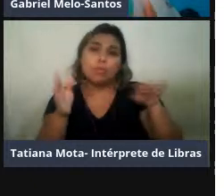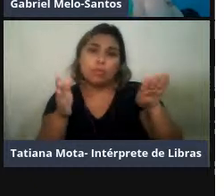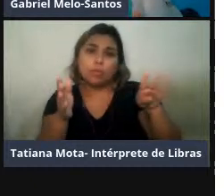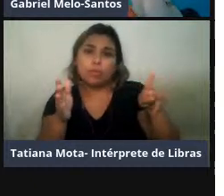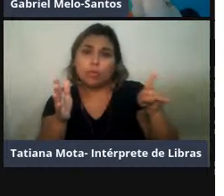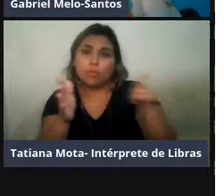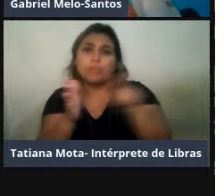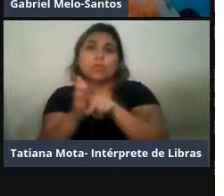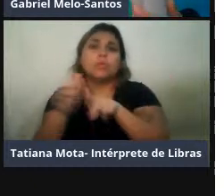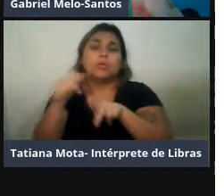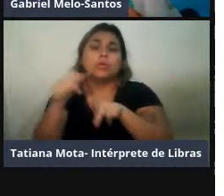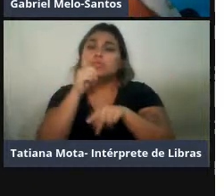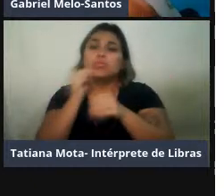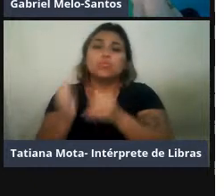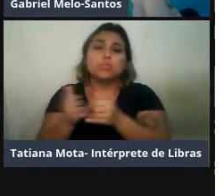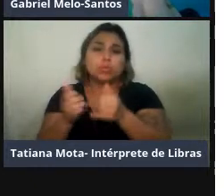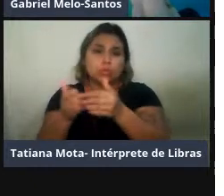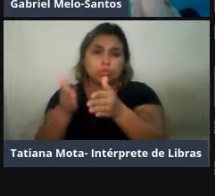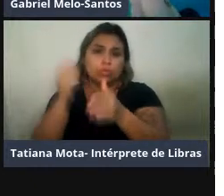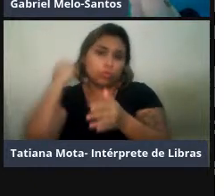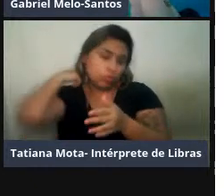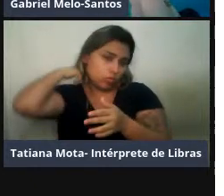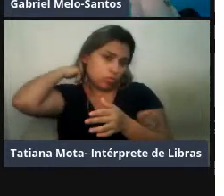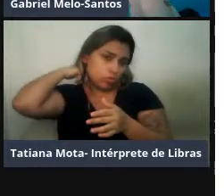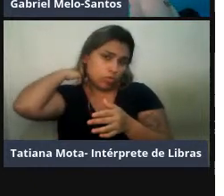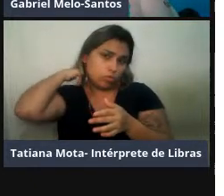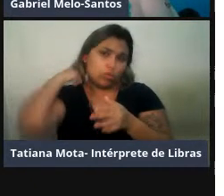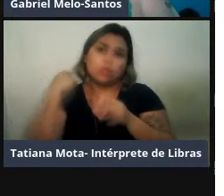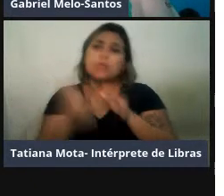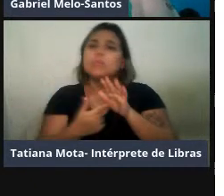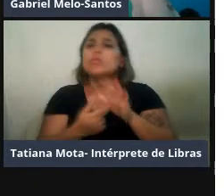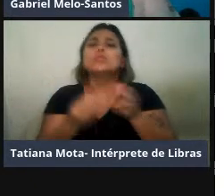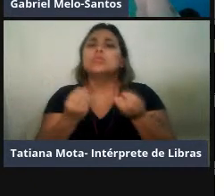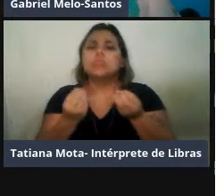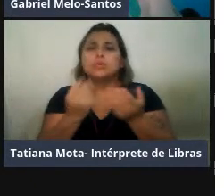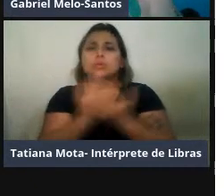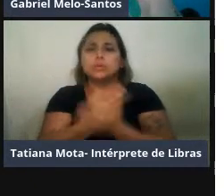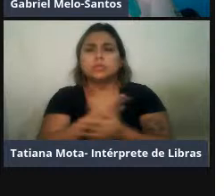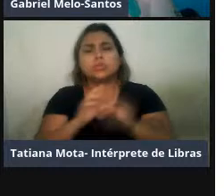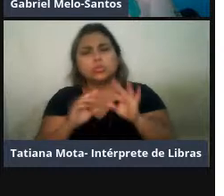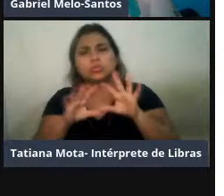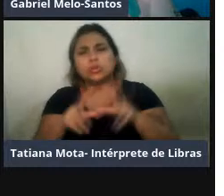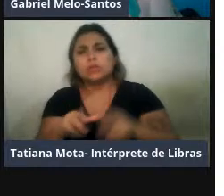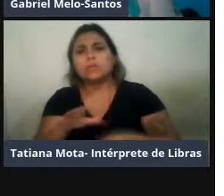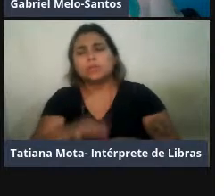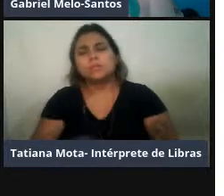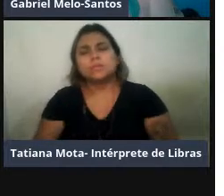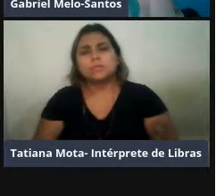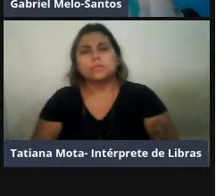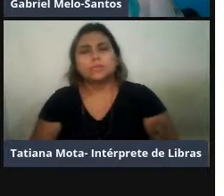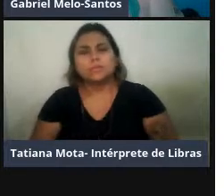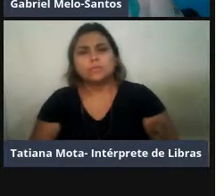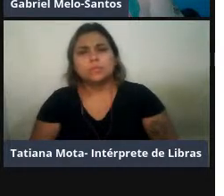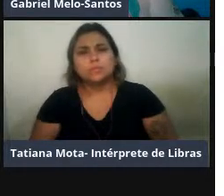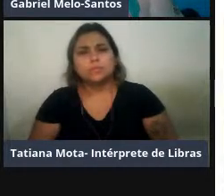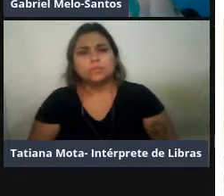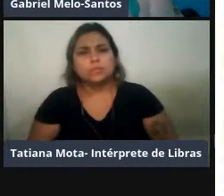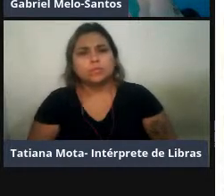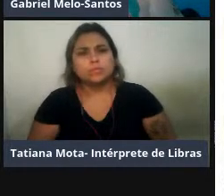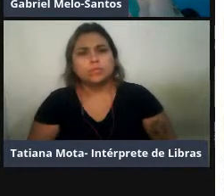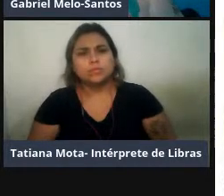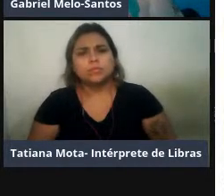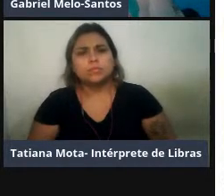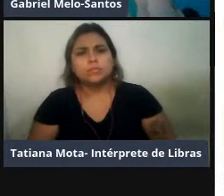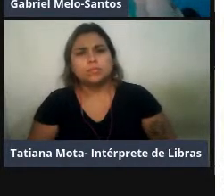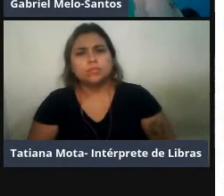para a gente de como ocorreu a evolução do comportamento vocal e da comunicação do cetáceo como um todo, né. Então, o